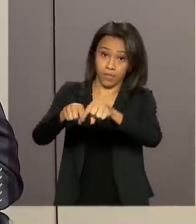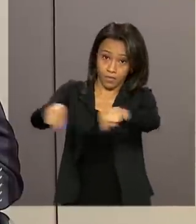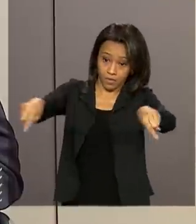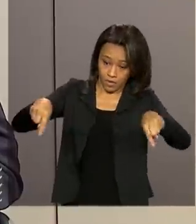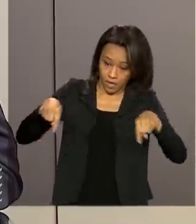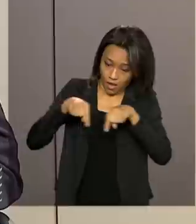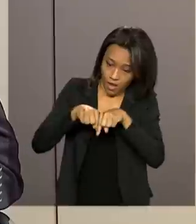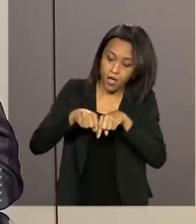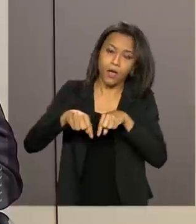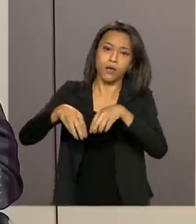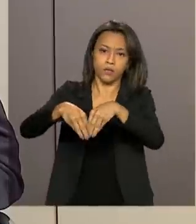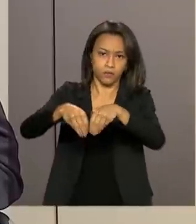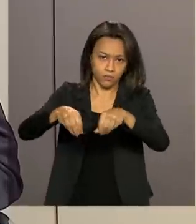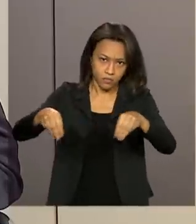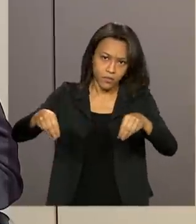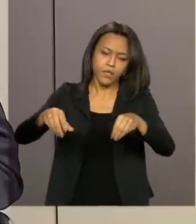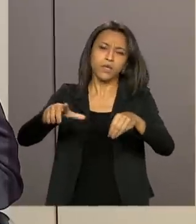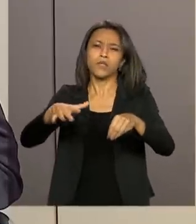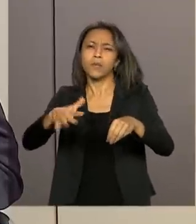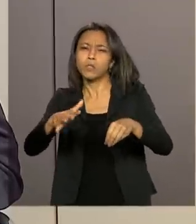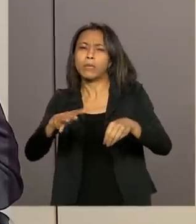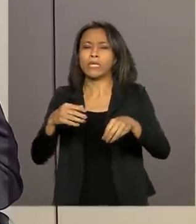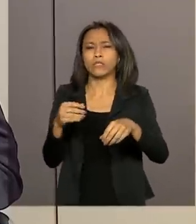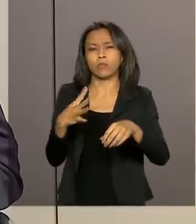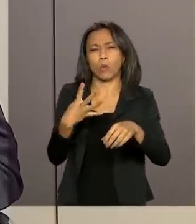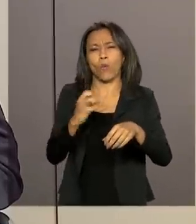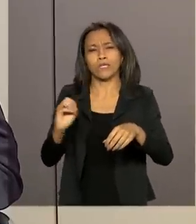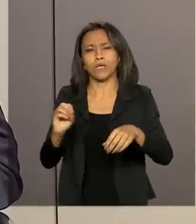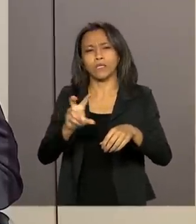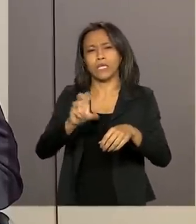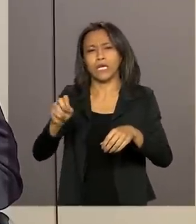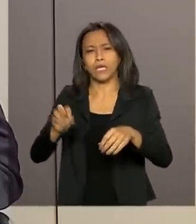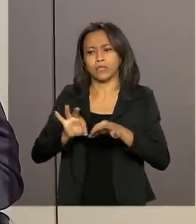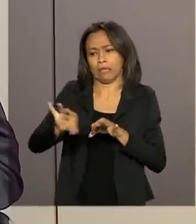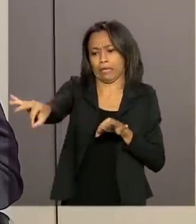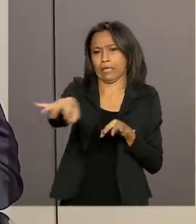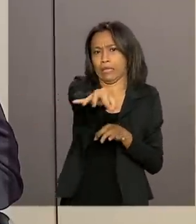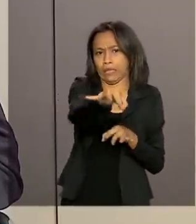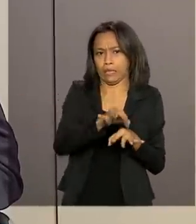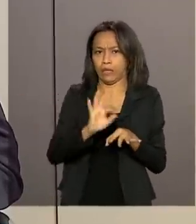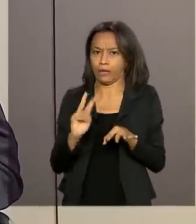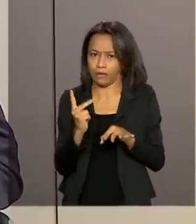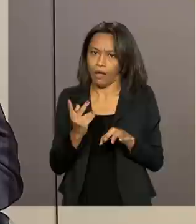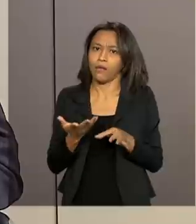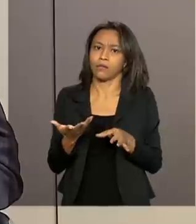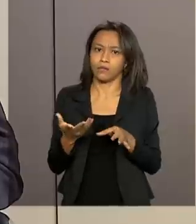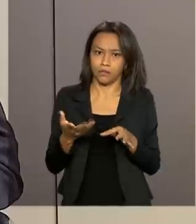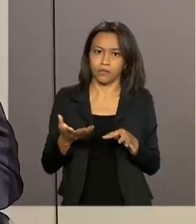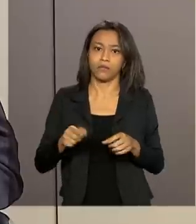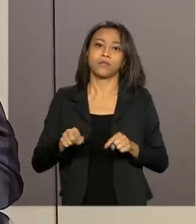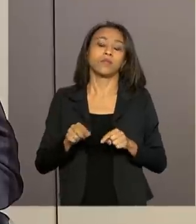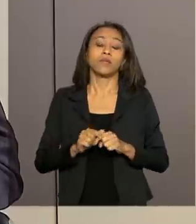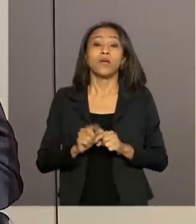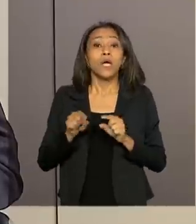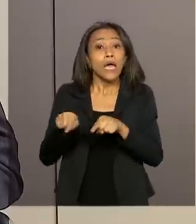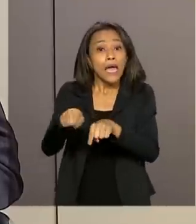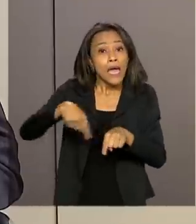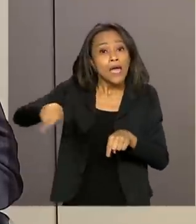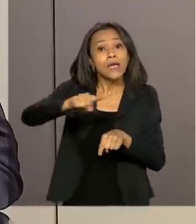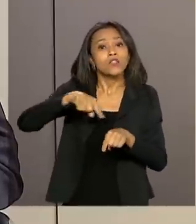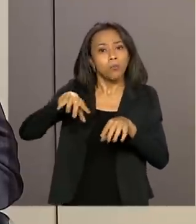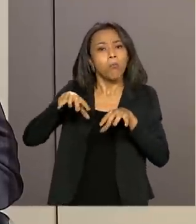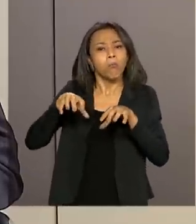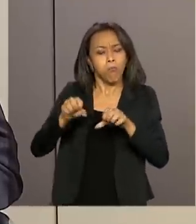modos fiscais, então isso aí vai dar até em torno de 400, 500 hectares, quando muito isso aí, possam